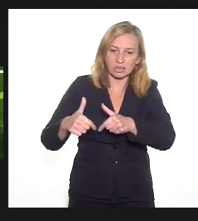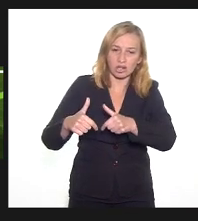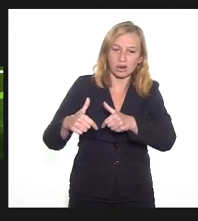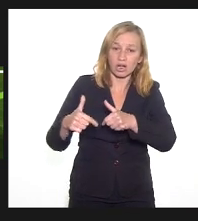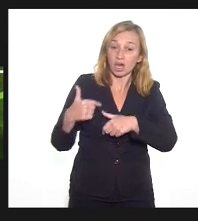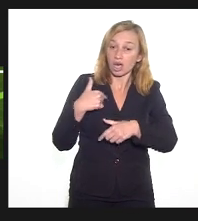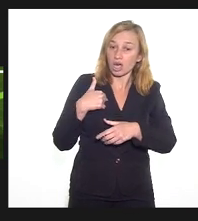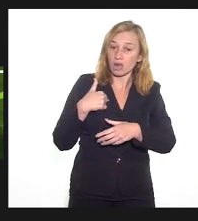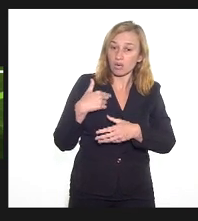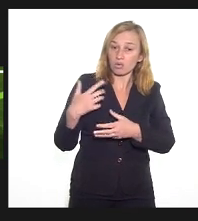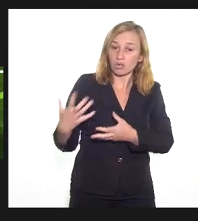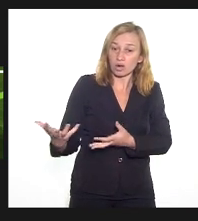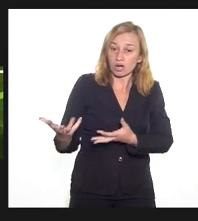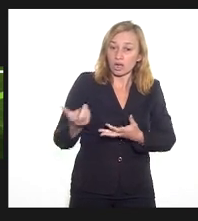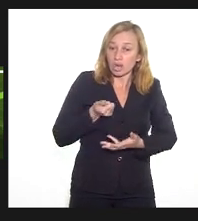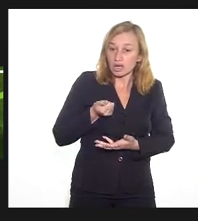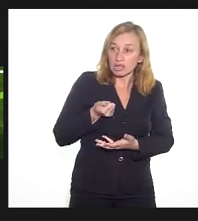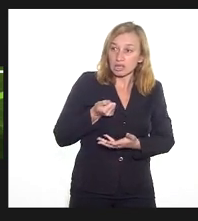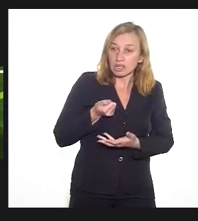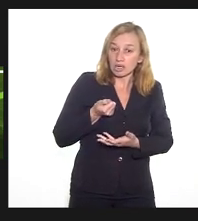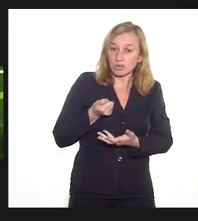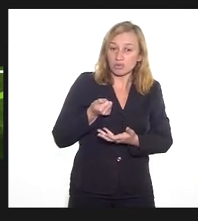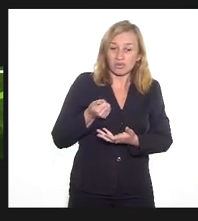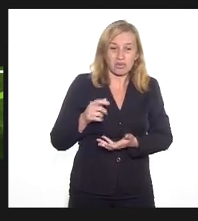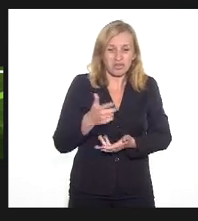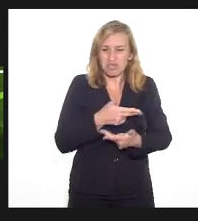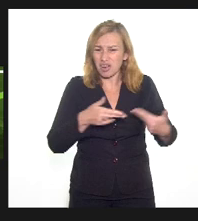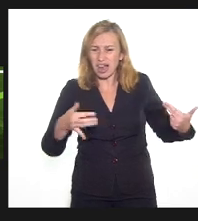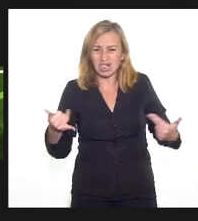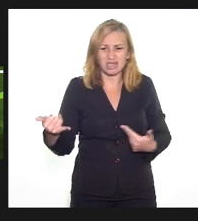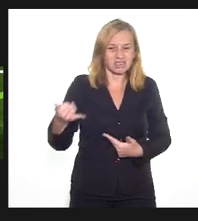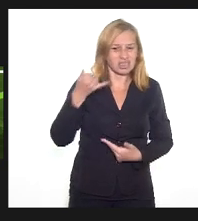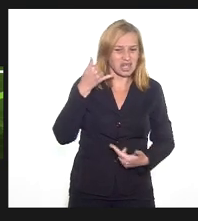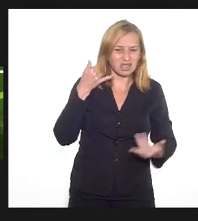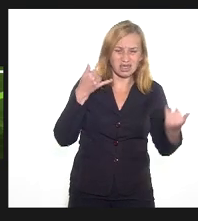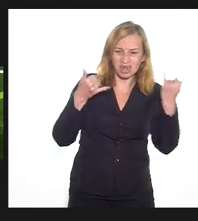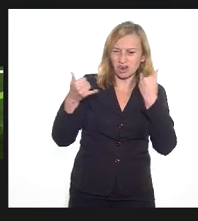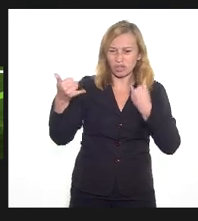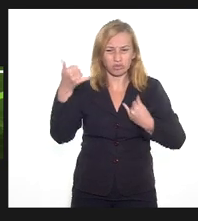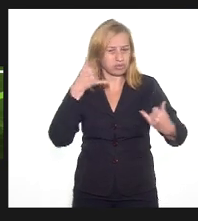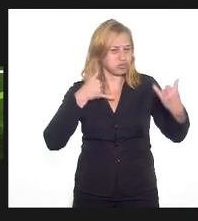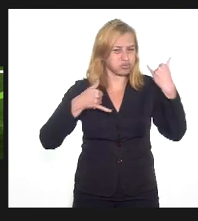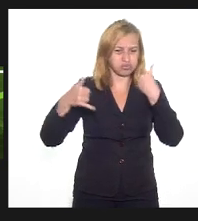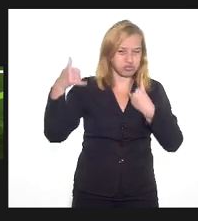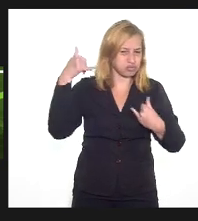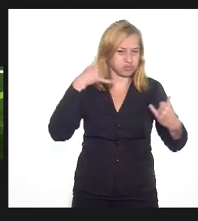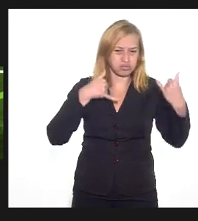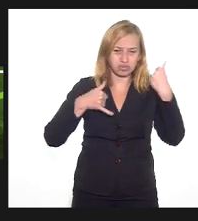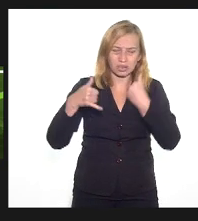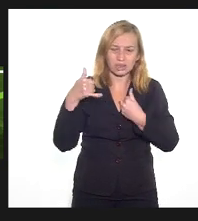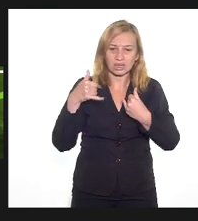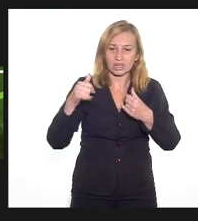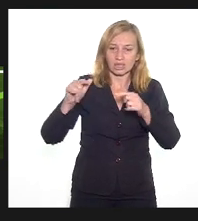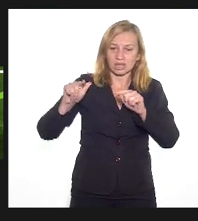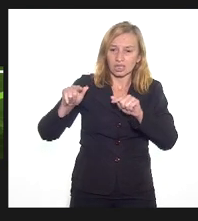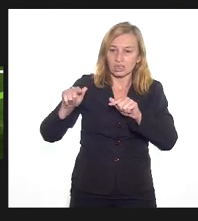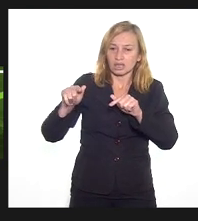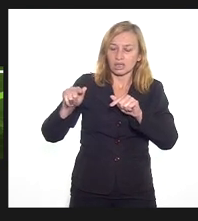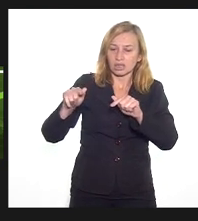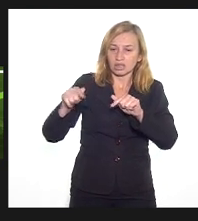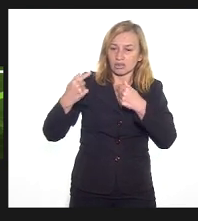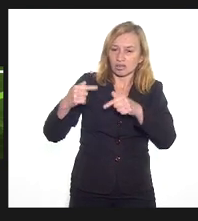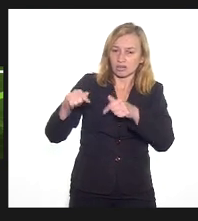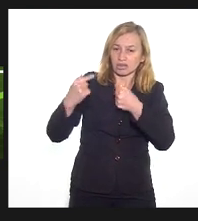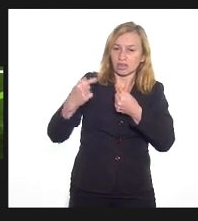a receber vários áudios e várias ligações de telefones restritos, de vários telefones, com ameaça de morte à minha